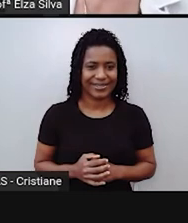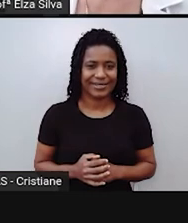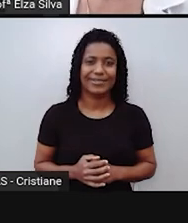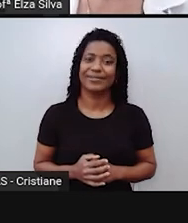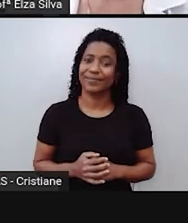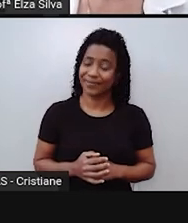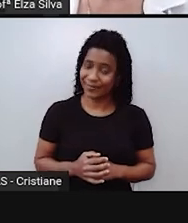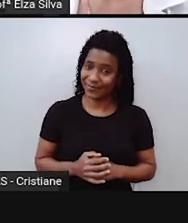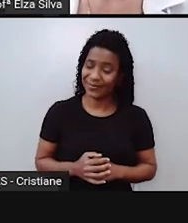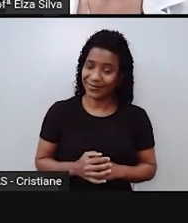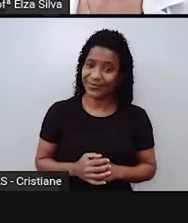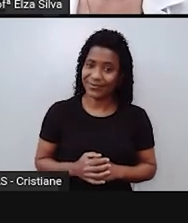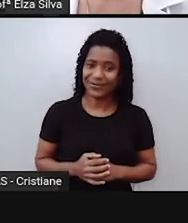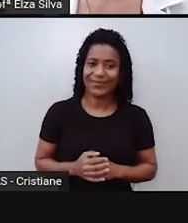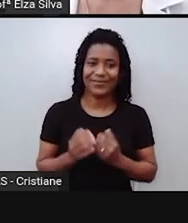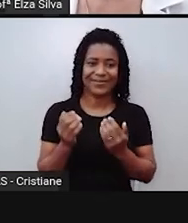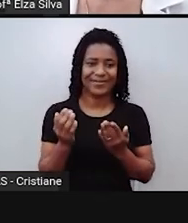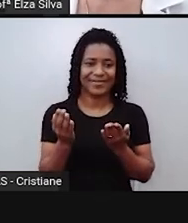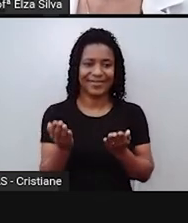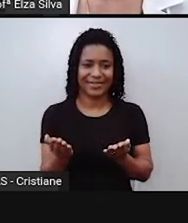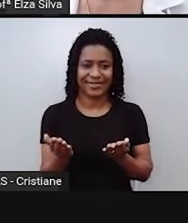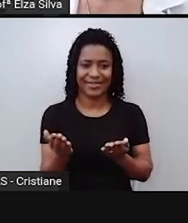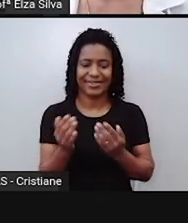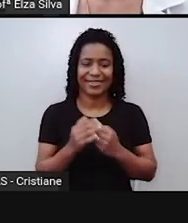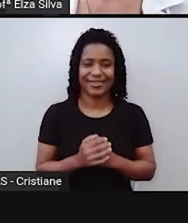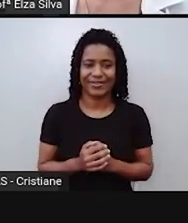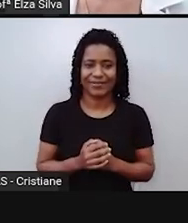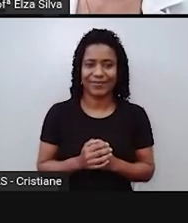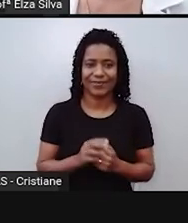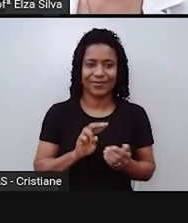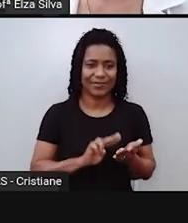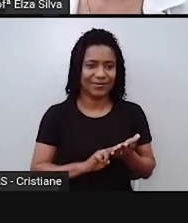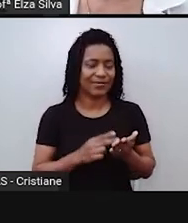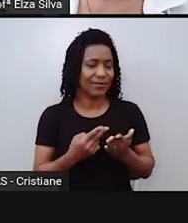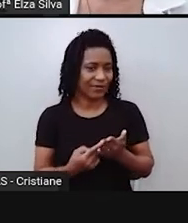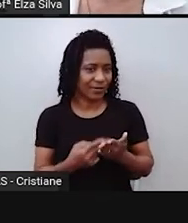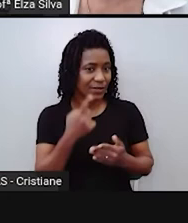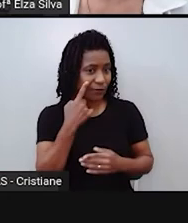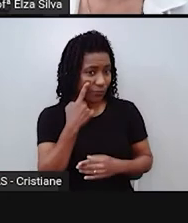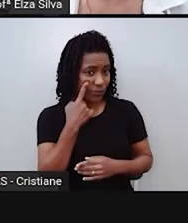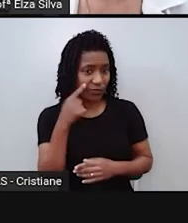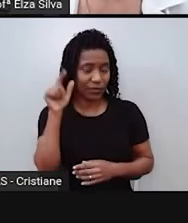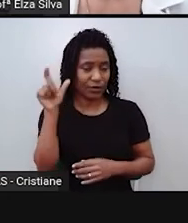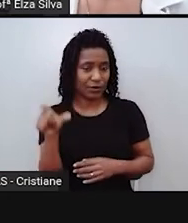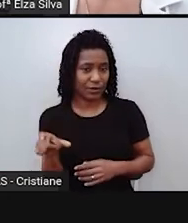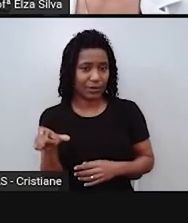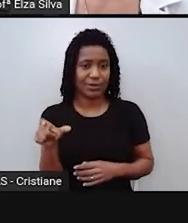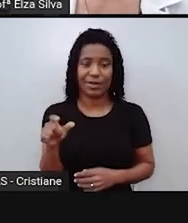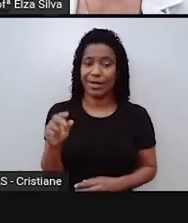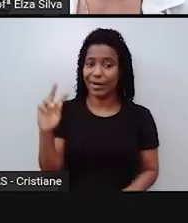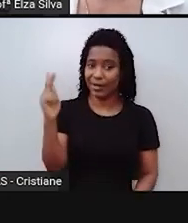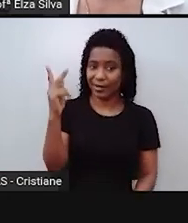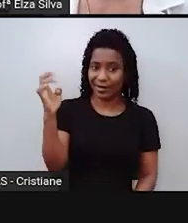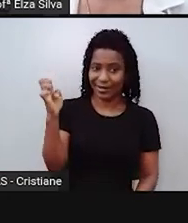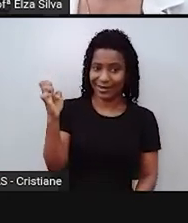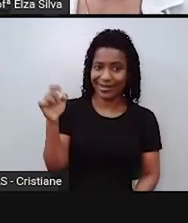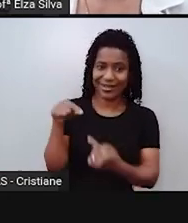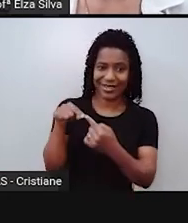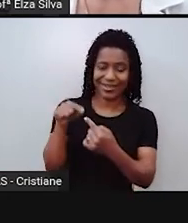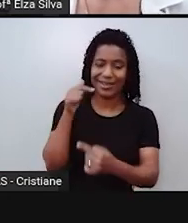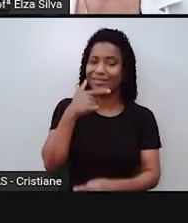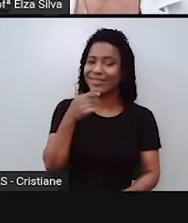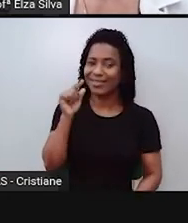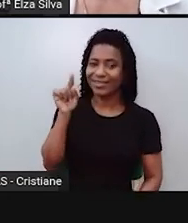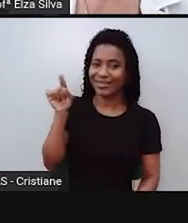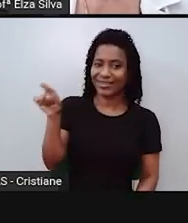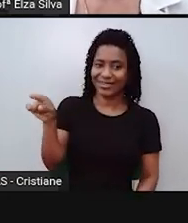He is going to live tomorrow. Temos o sujeito he, ele, is, o verbo to be.